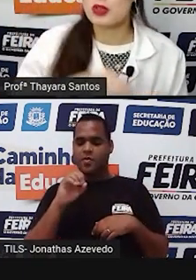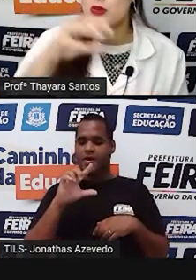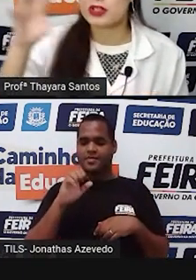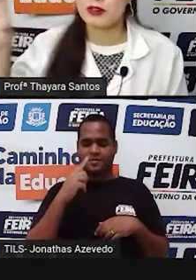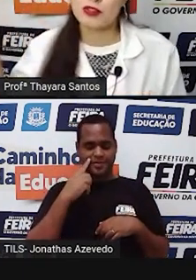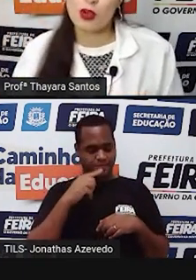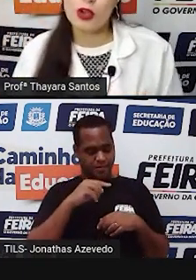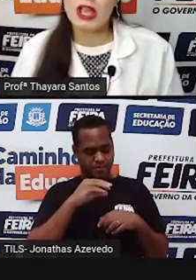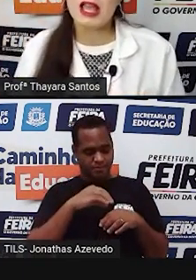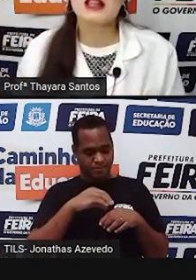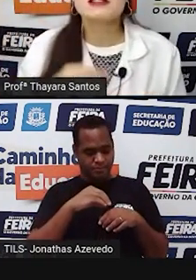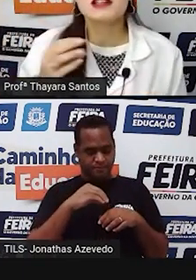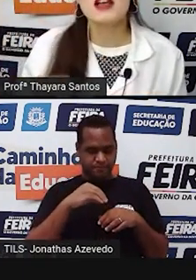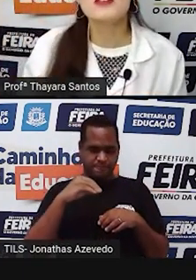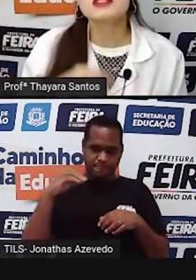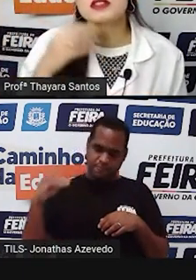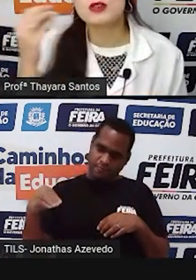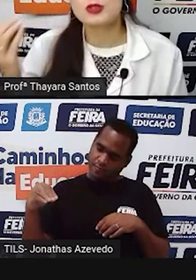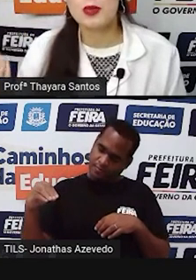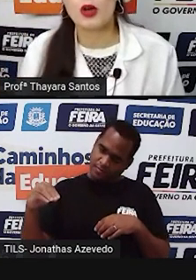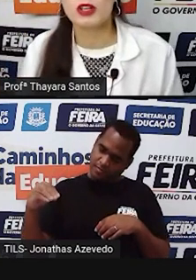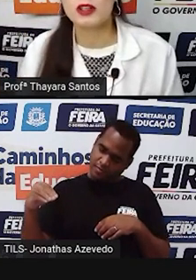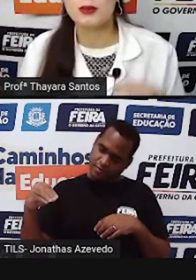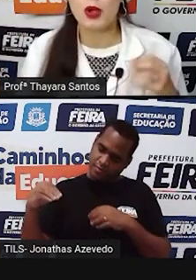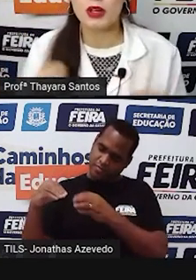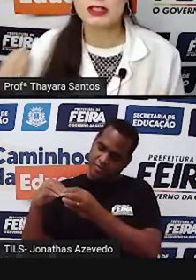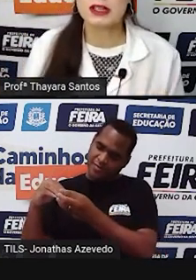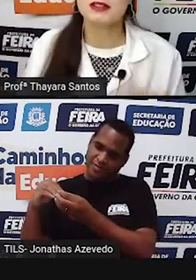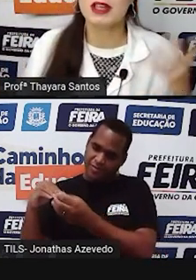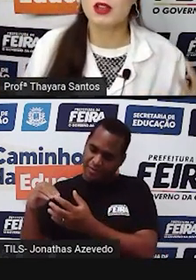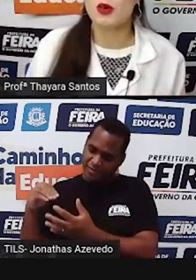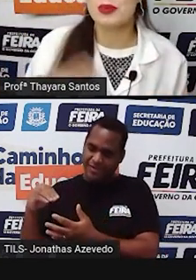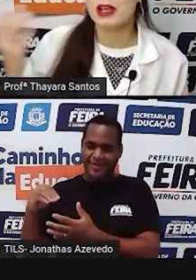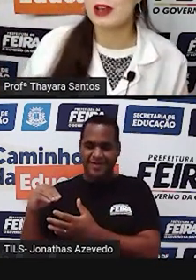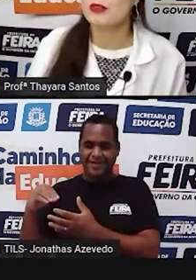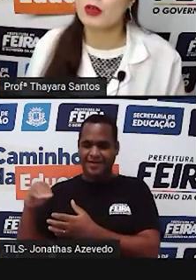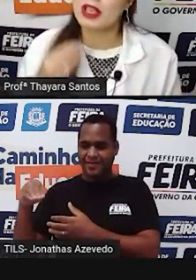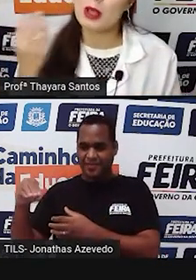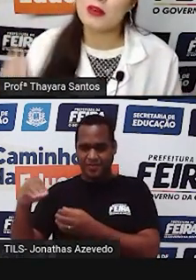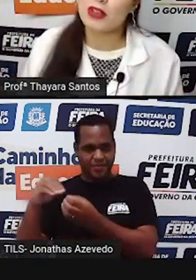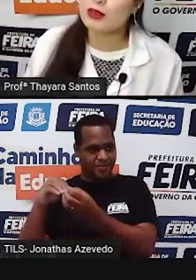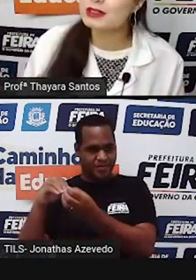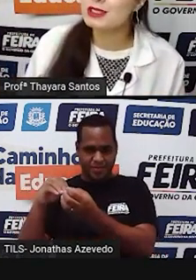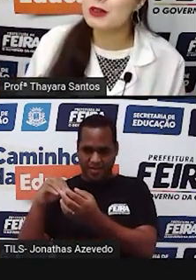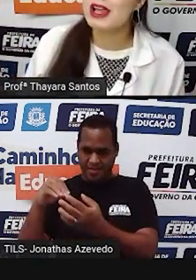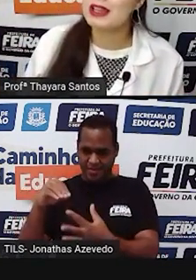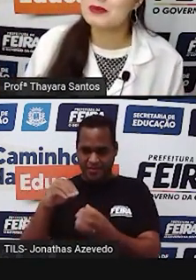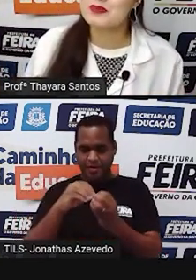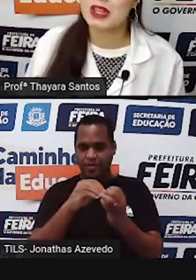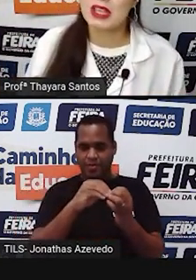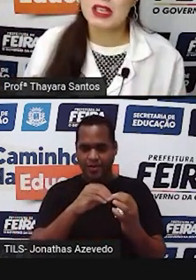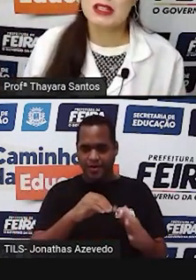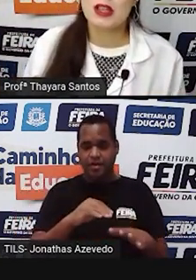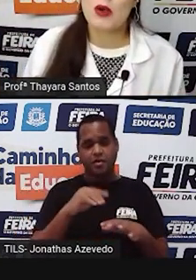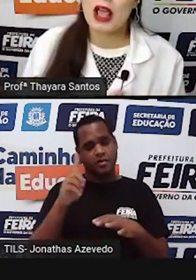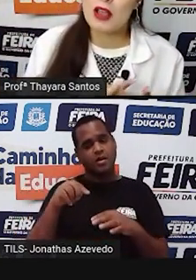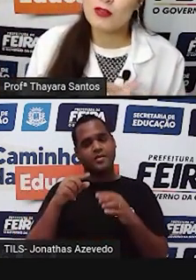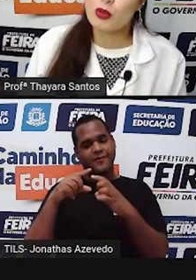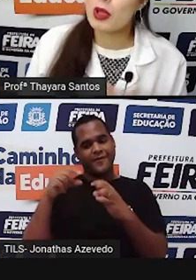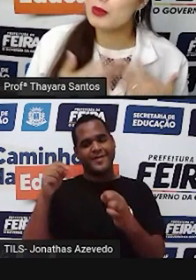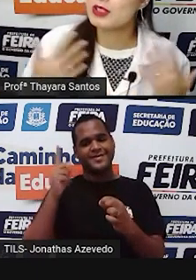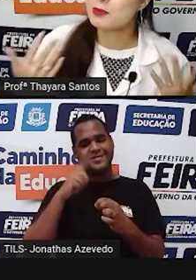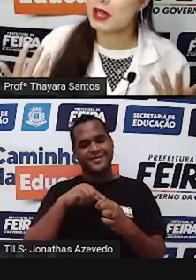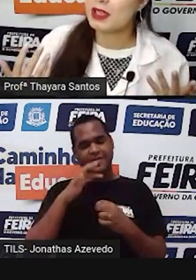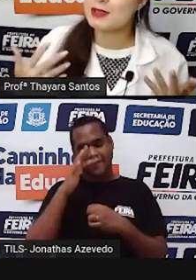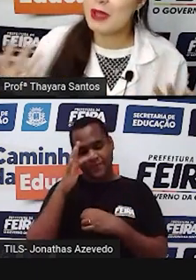pousam em outra flor, elas levam esse grão de pólen da anterior para aquela flor. E acabam fecundando ela. Então, a